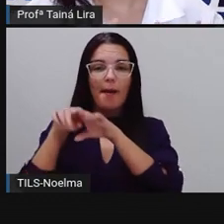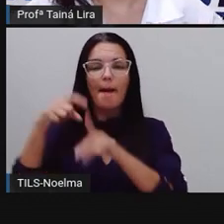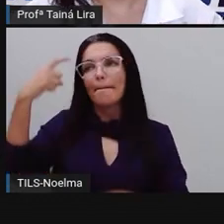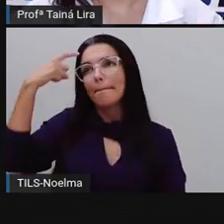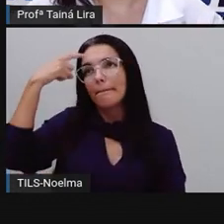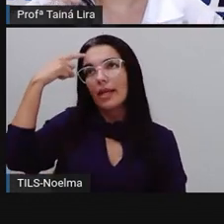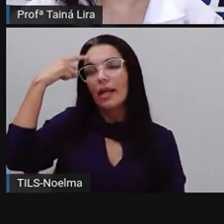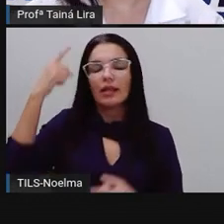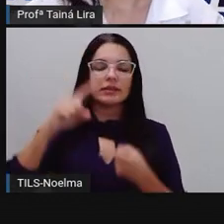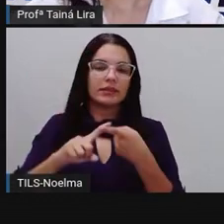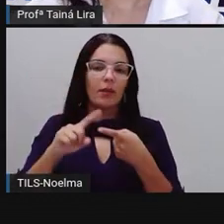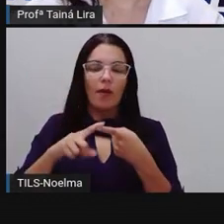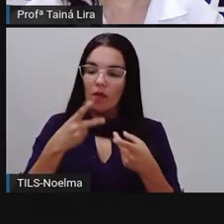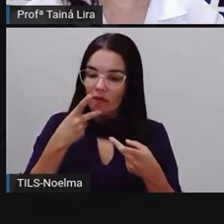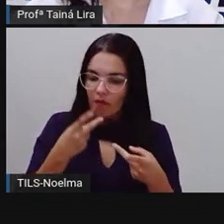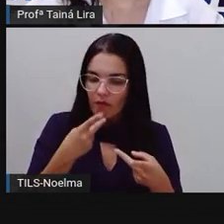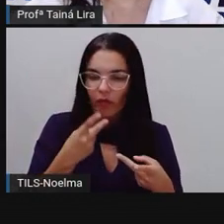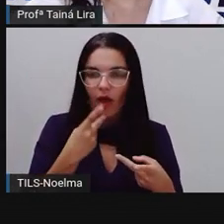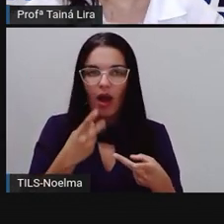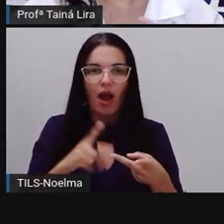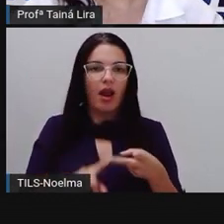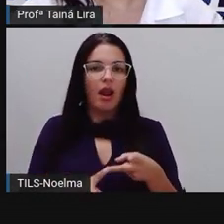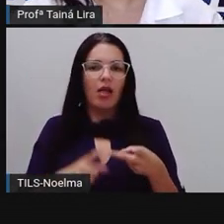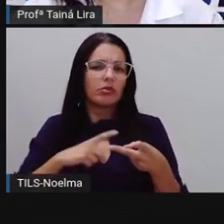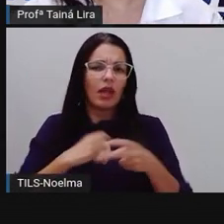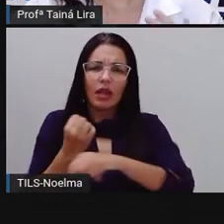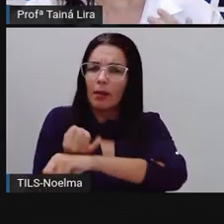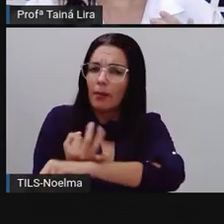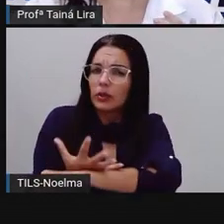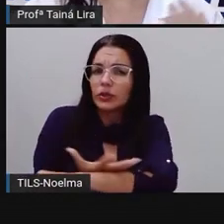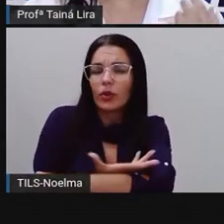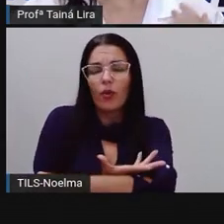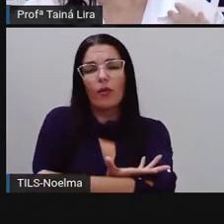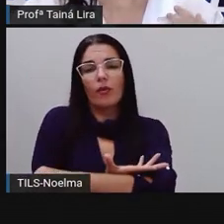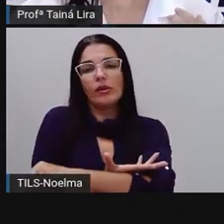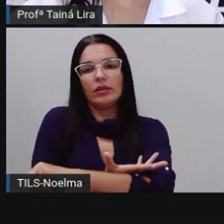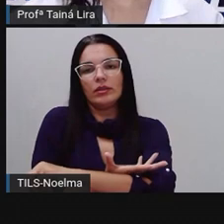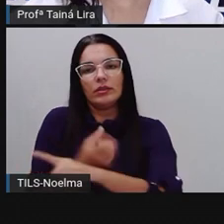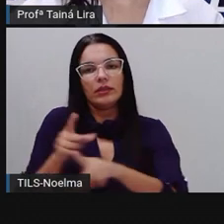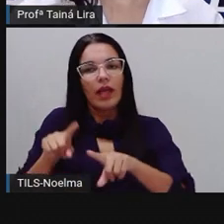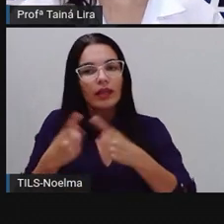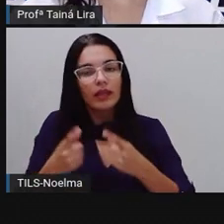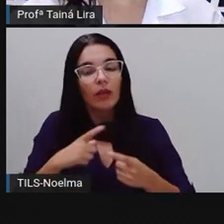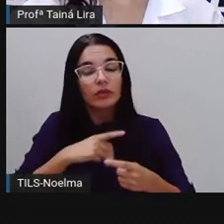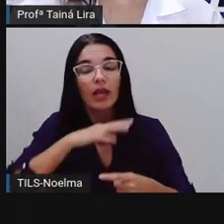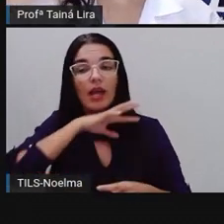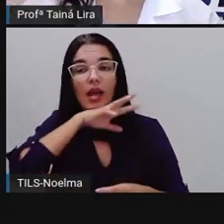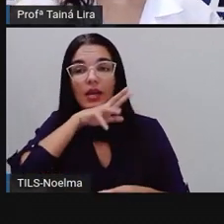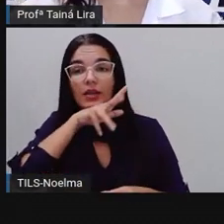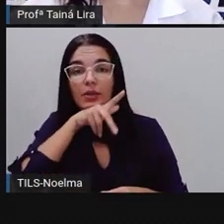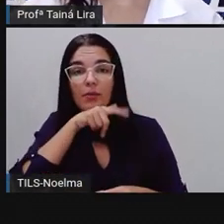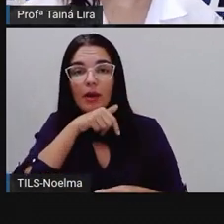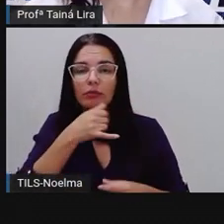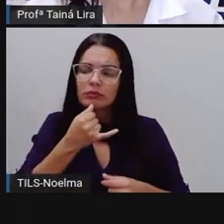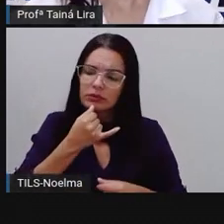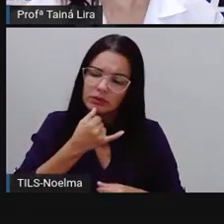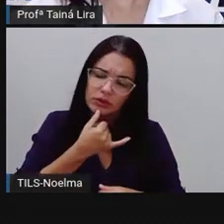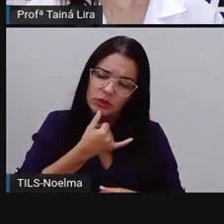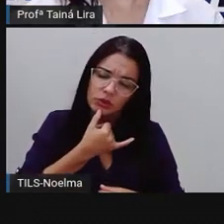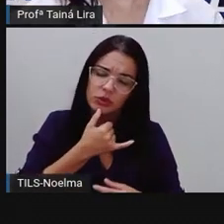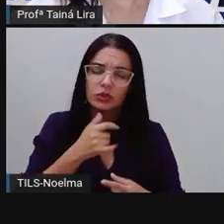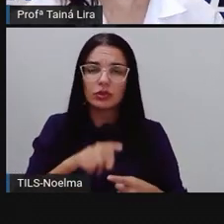Eles falam, eles têm emoções, tá bom? Então, são animais aí que ficam tristes,